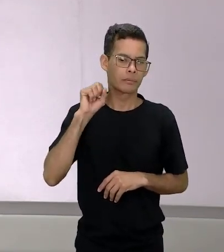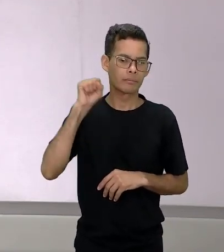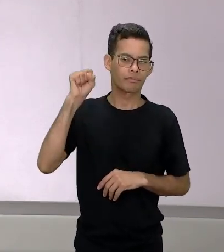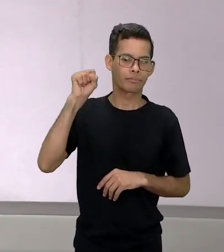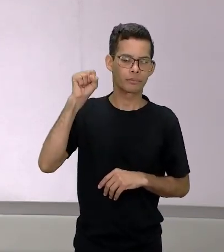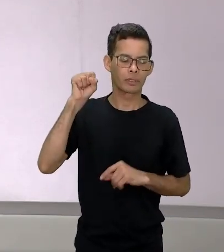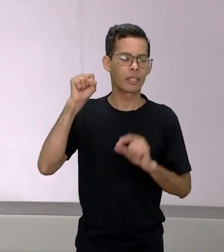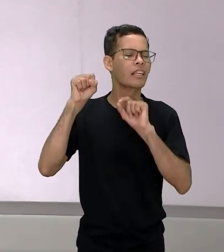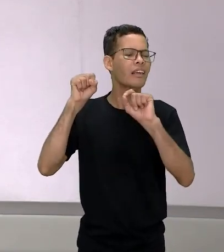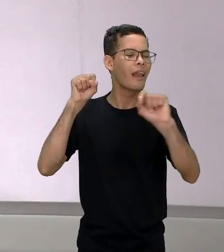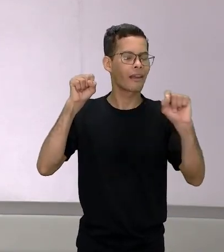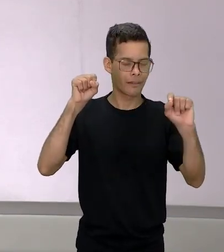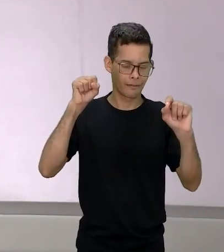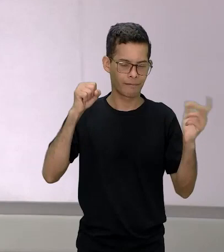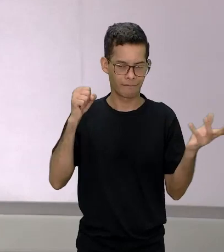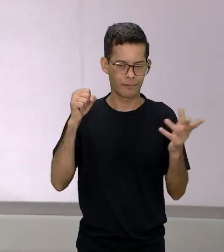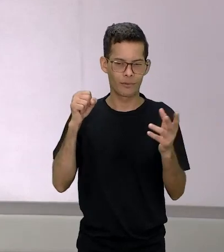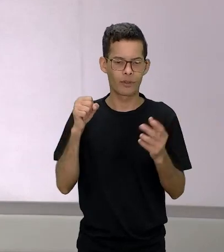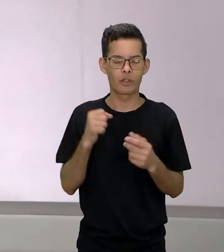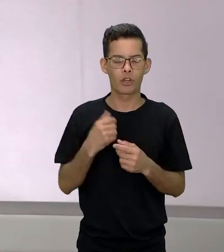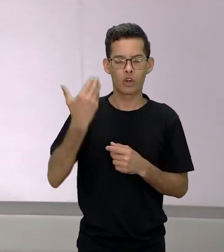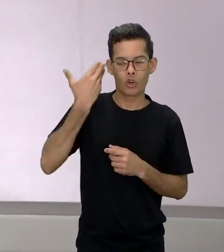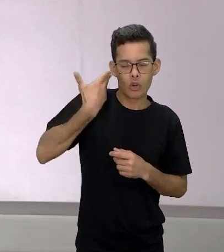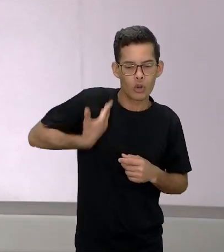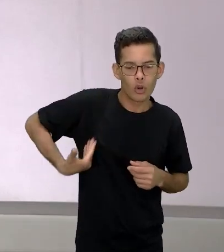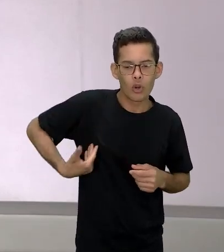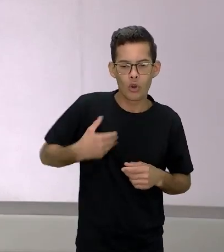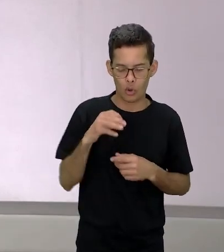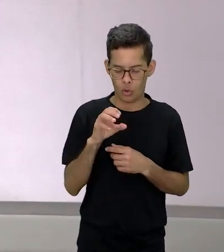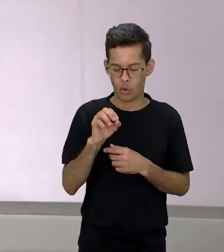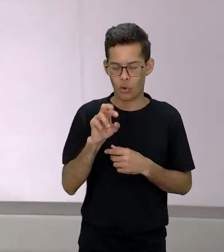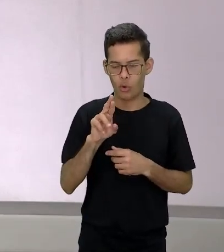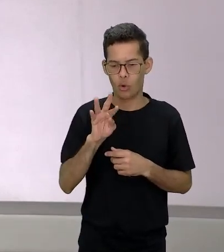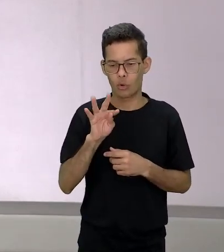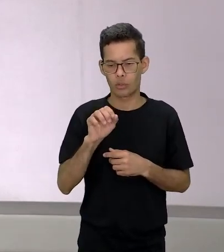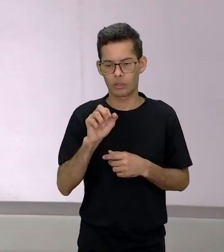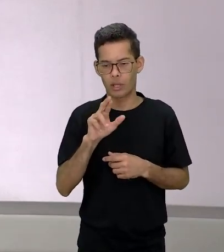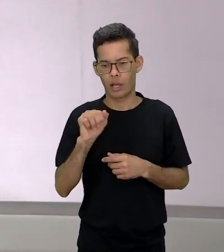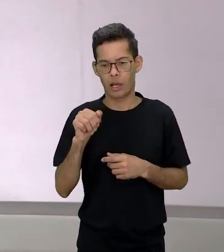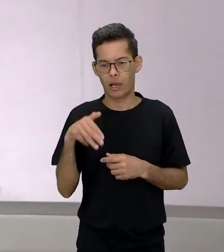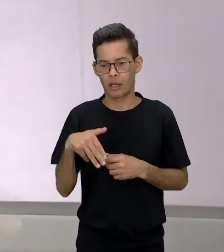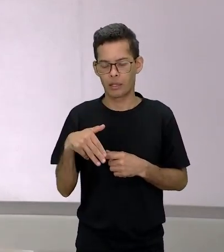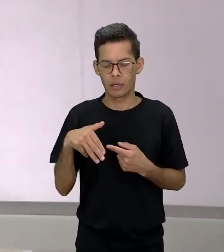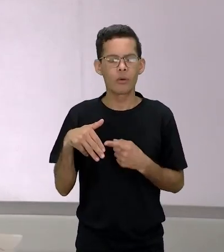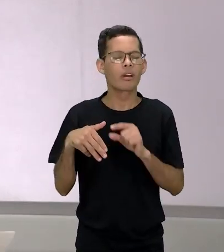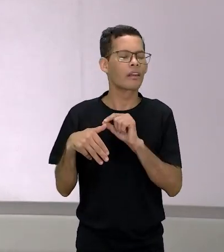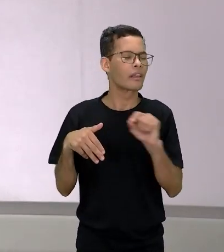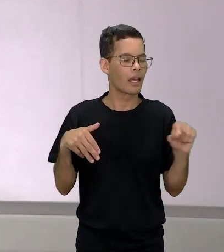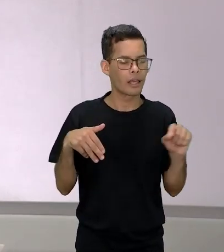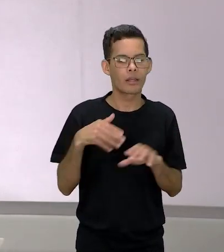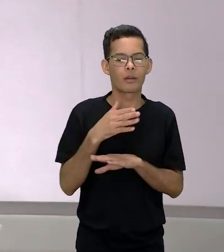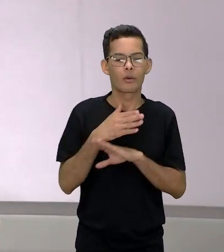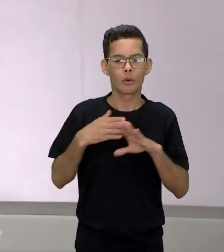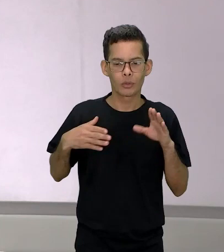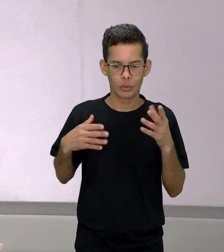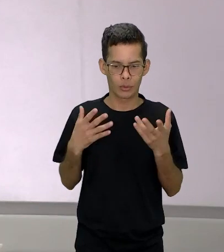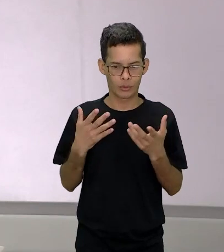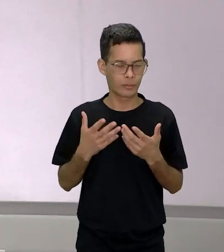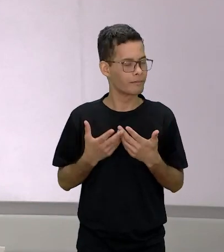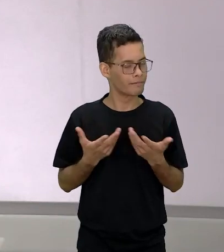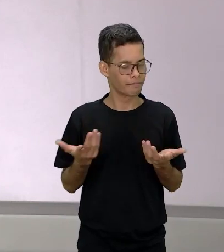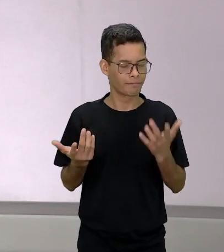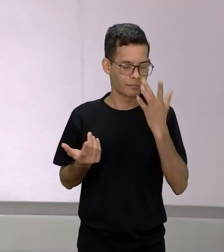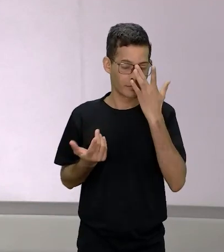né e cortar o seu ombro também é possível a gente também fazer uma leitura